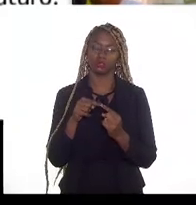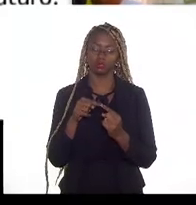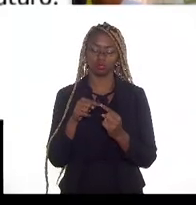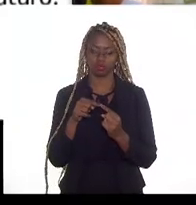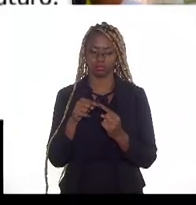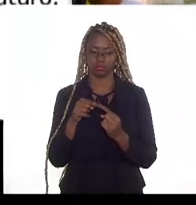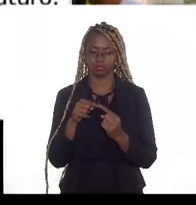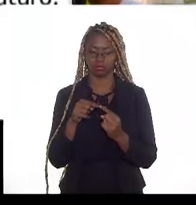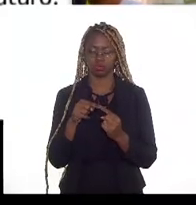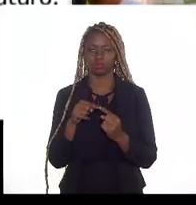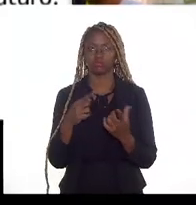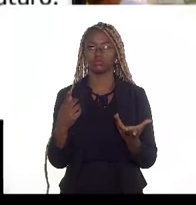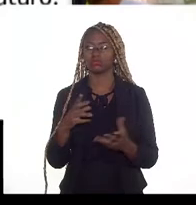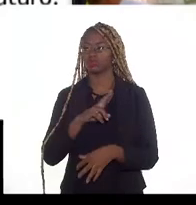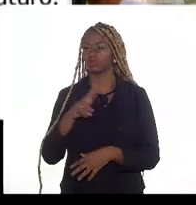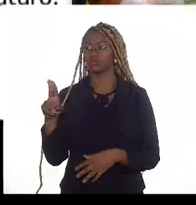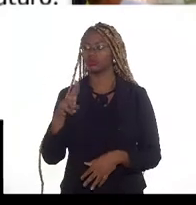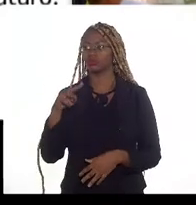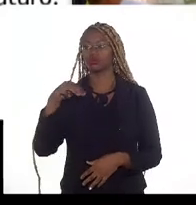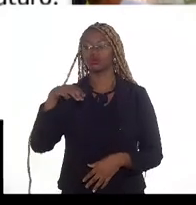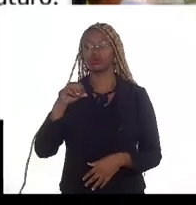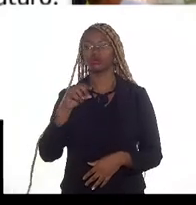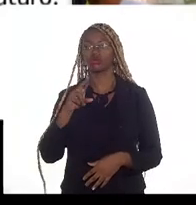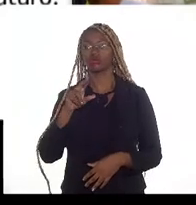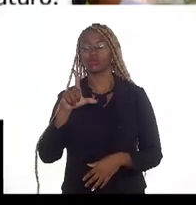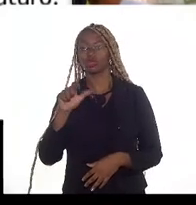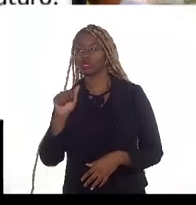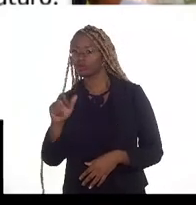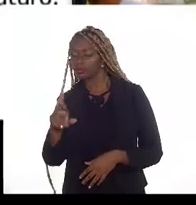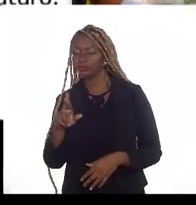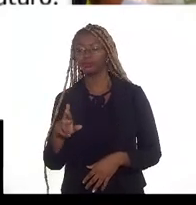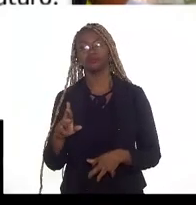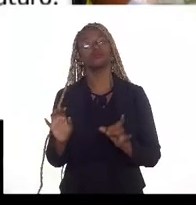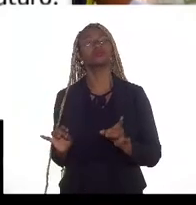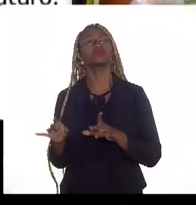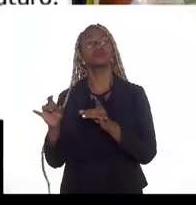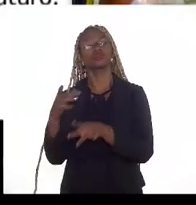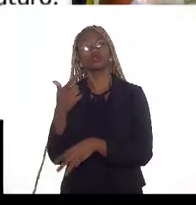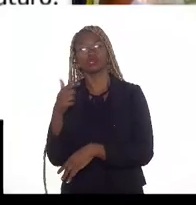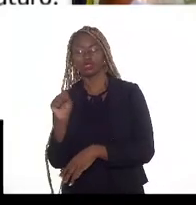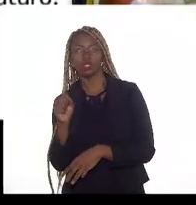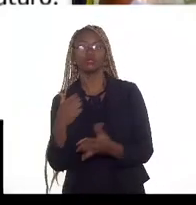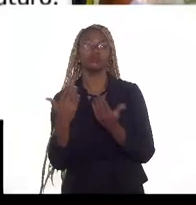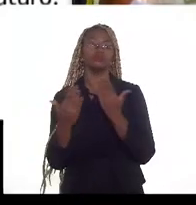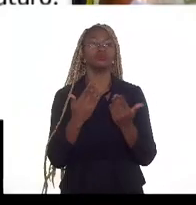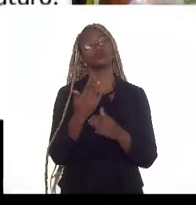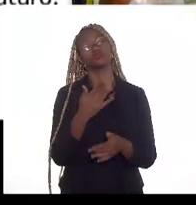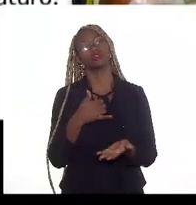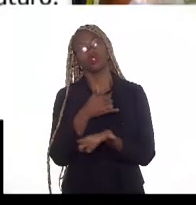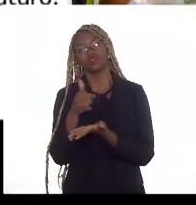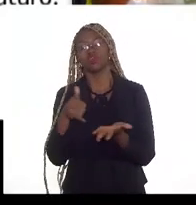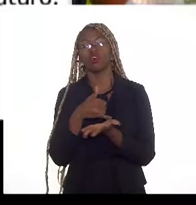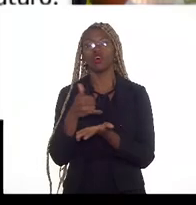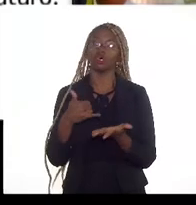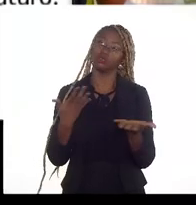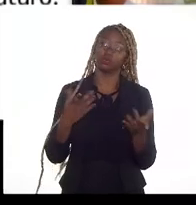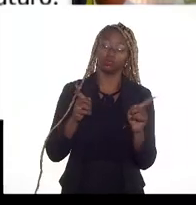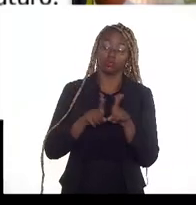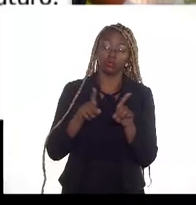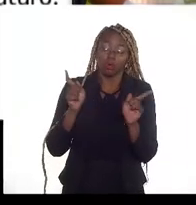para o que a gente chama modular a oferta de gás em relação à oferta de óleo. Também é uma possibilidade. E aí,